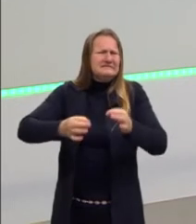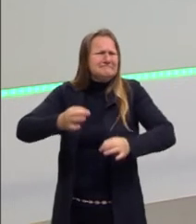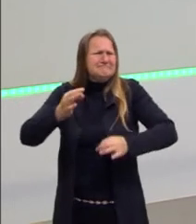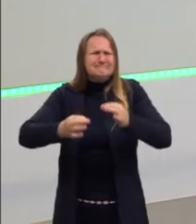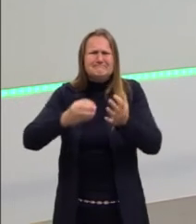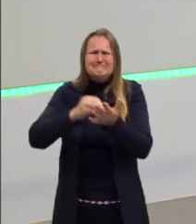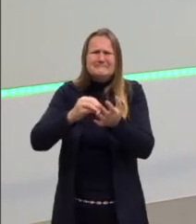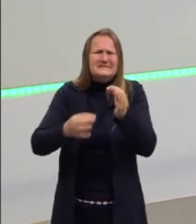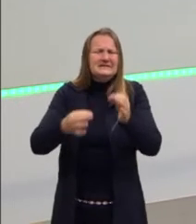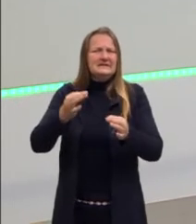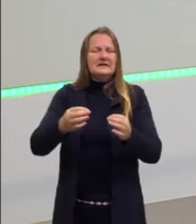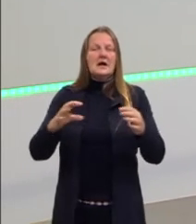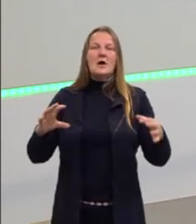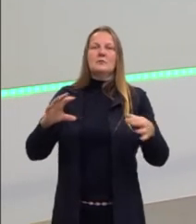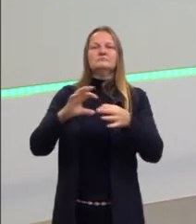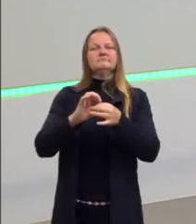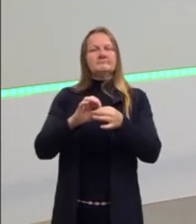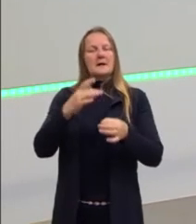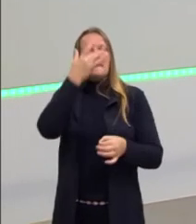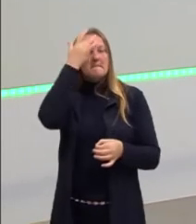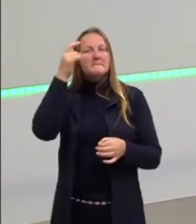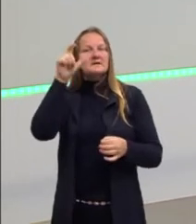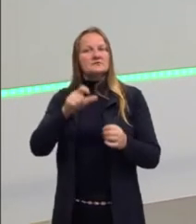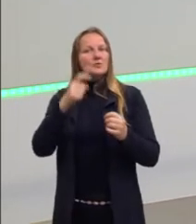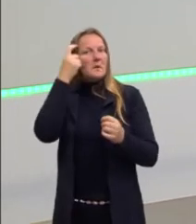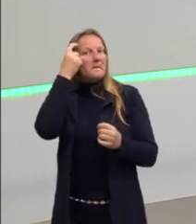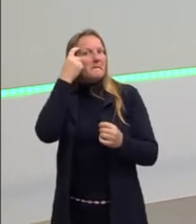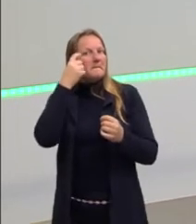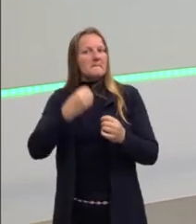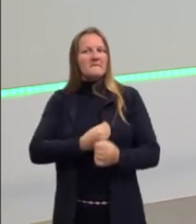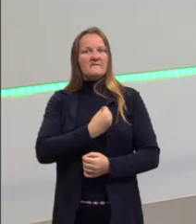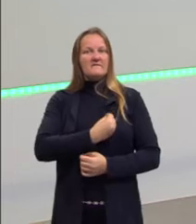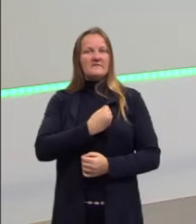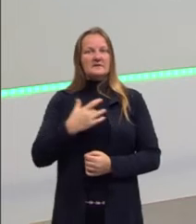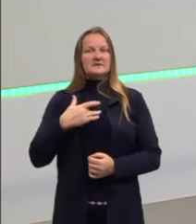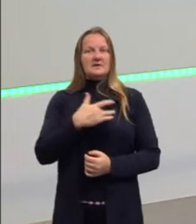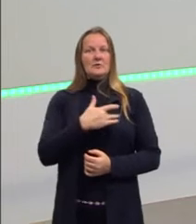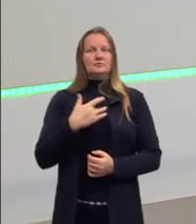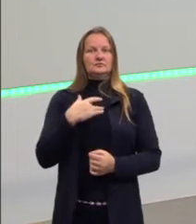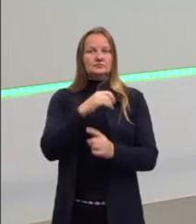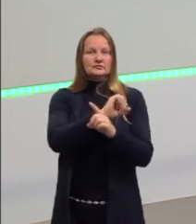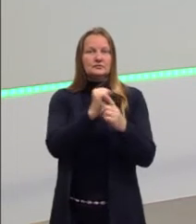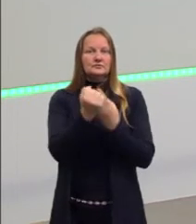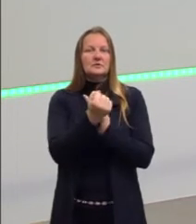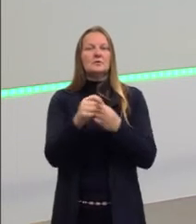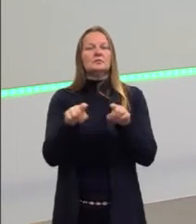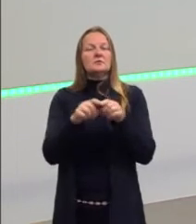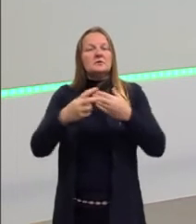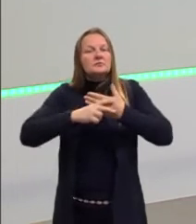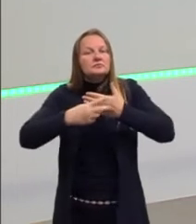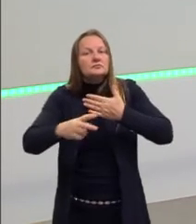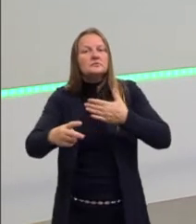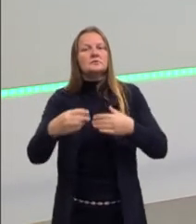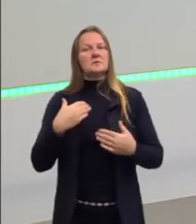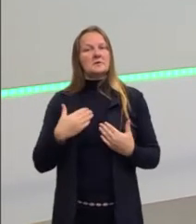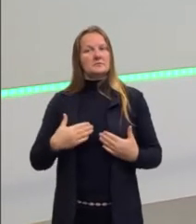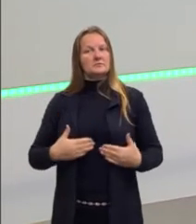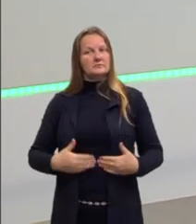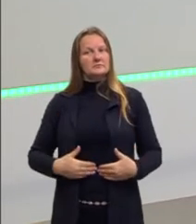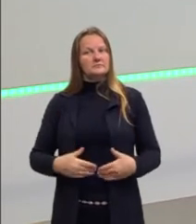estreitamente atrelado com uma saúde mental e uma saúde social. E, consequentemente, uma saúde física.